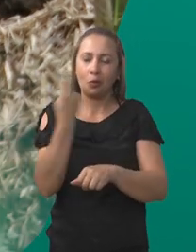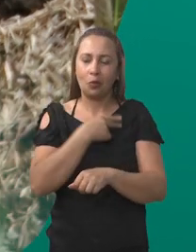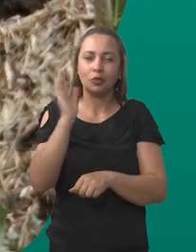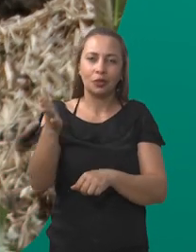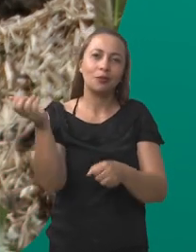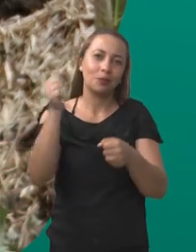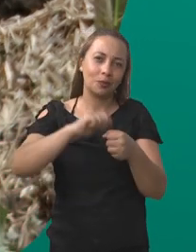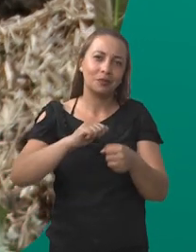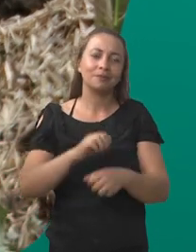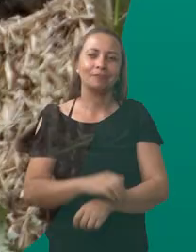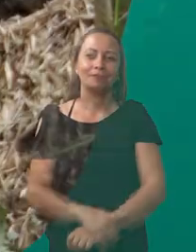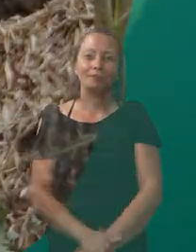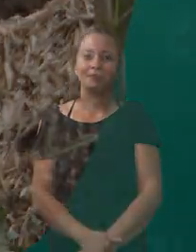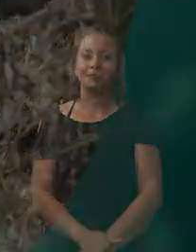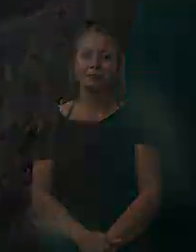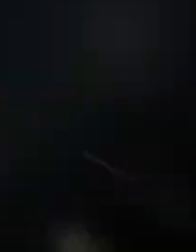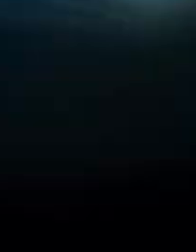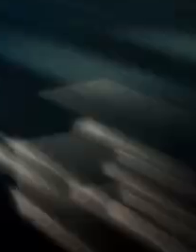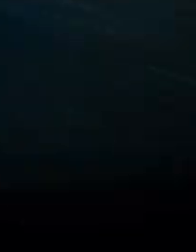gente volta já já!